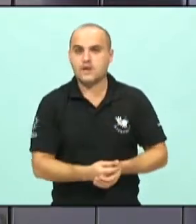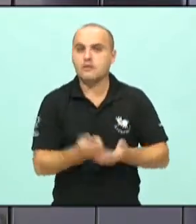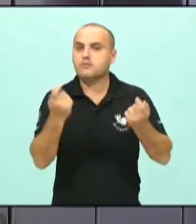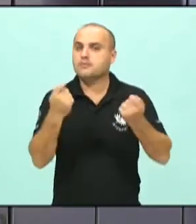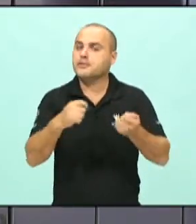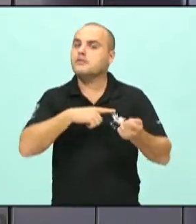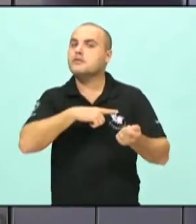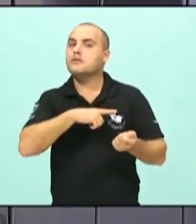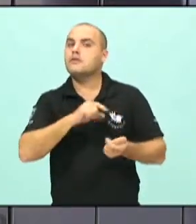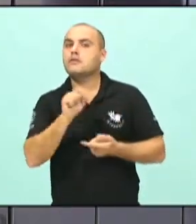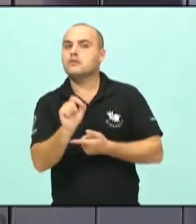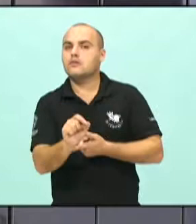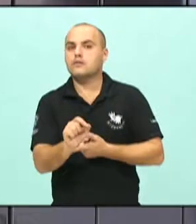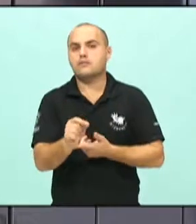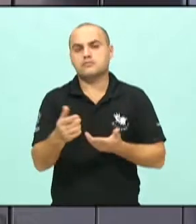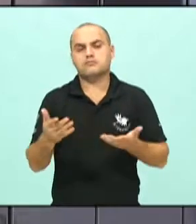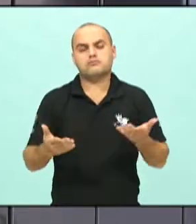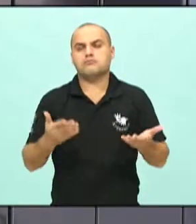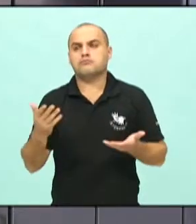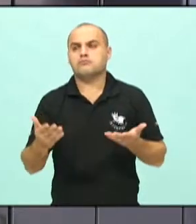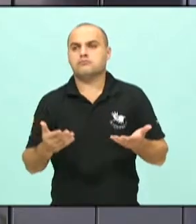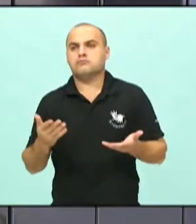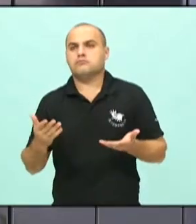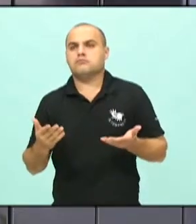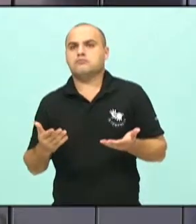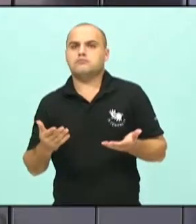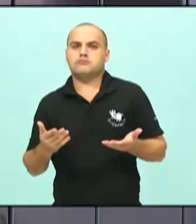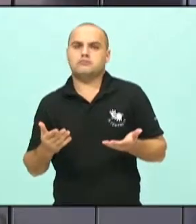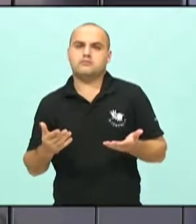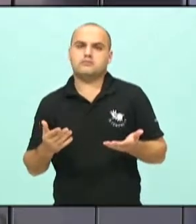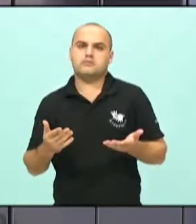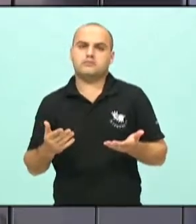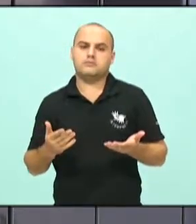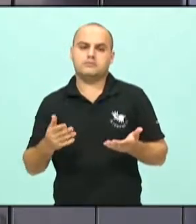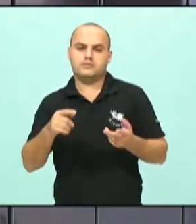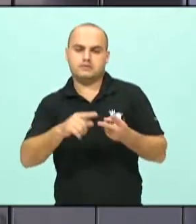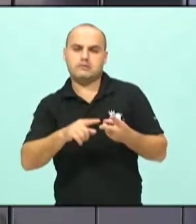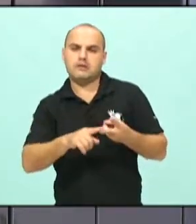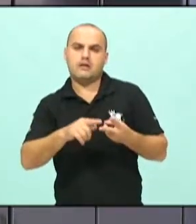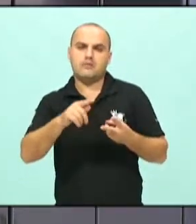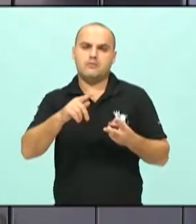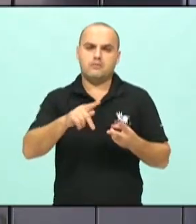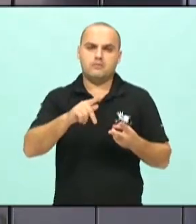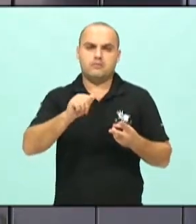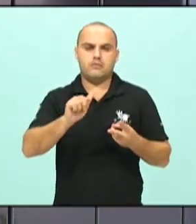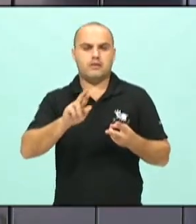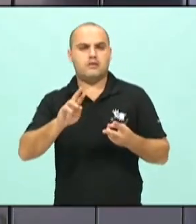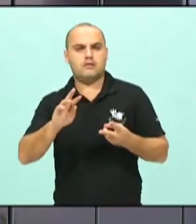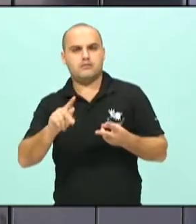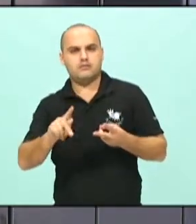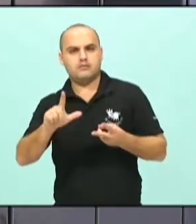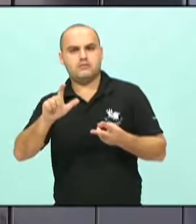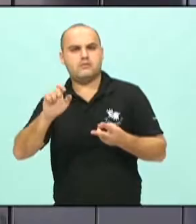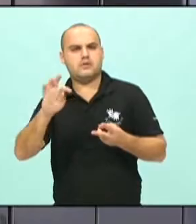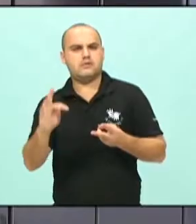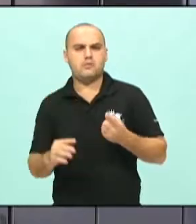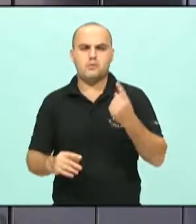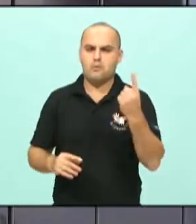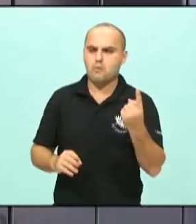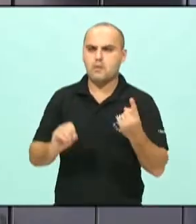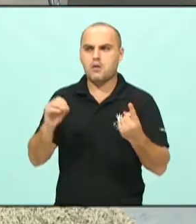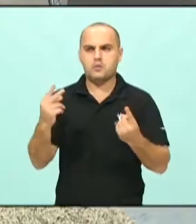haja... Acaba tendo uma perda por parklet de uma a duas vagas no máximo,